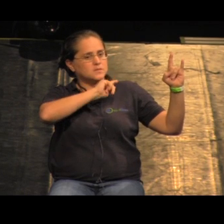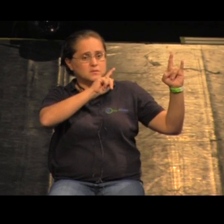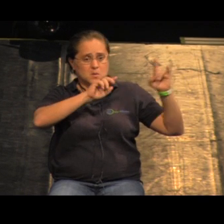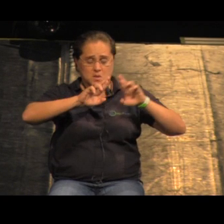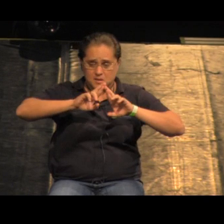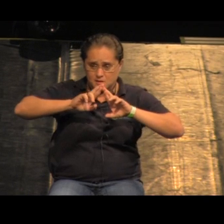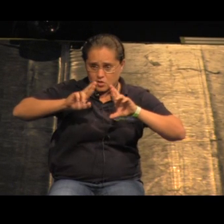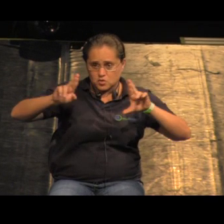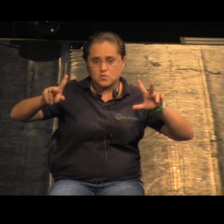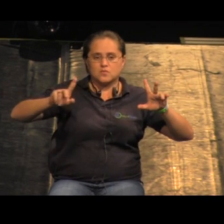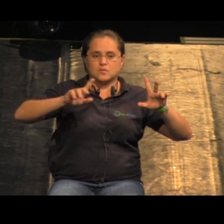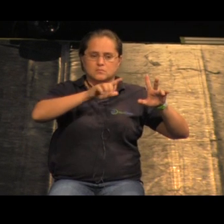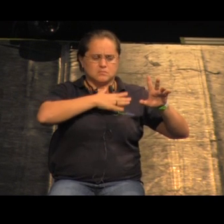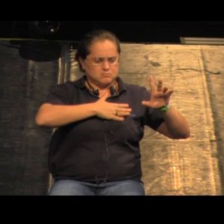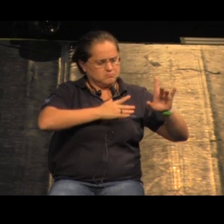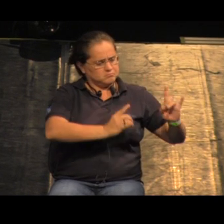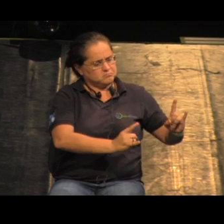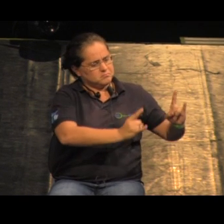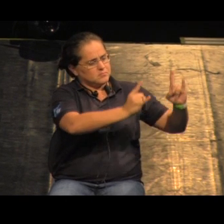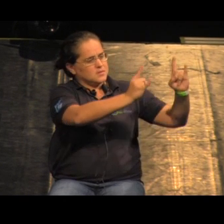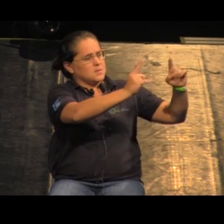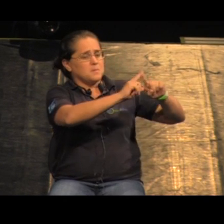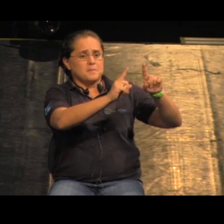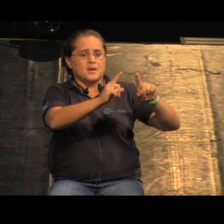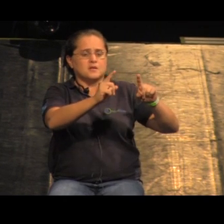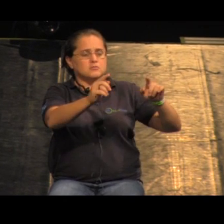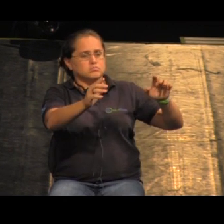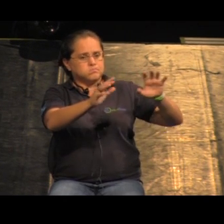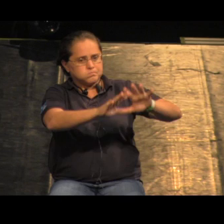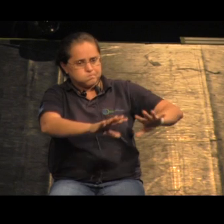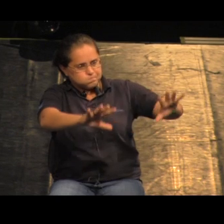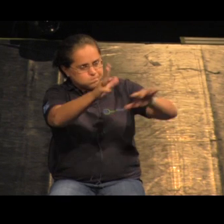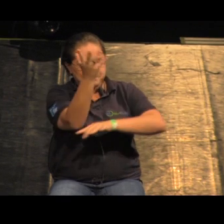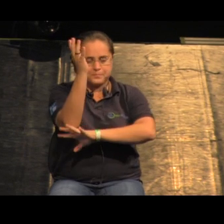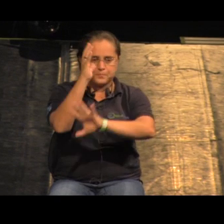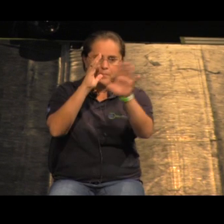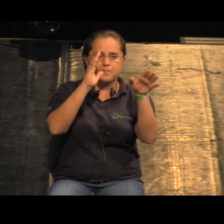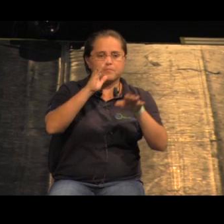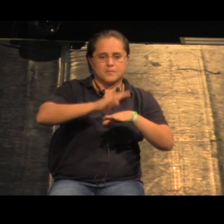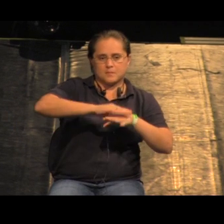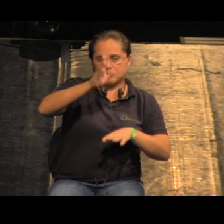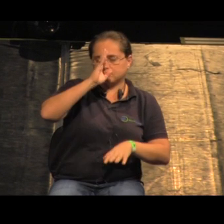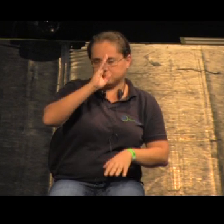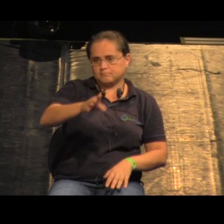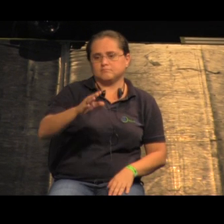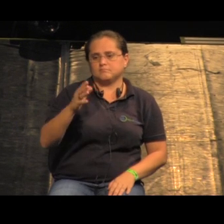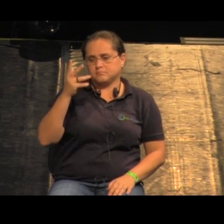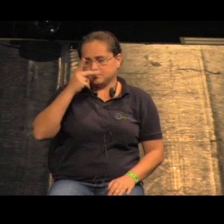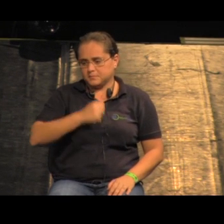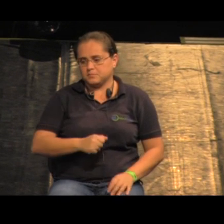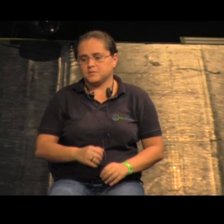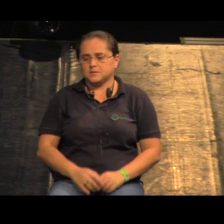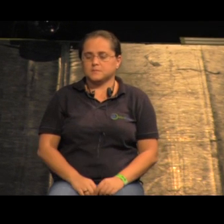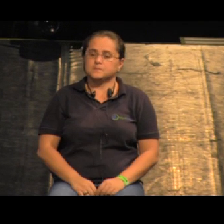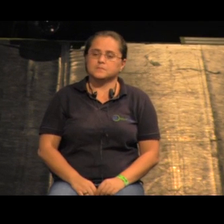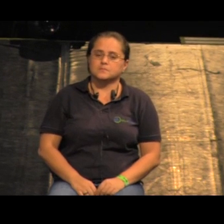ideia é que ele se insira de uma maneira bem tranquila na paisagem, mas que seu térreo seja uma afirmação contundente daquilo que se quer como